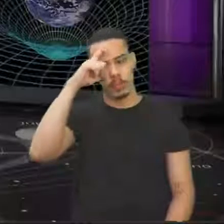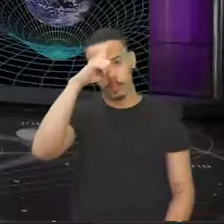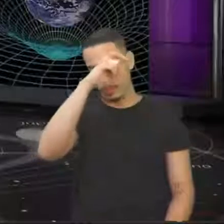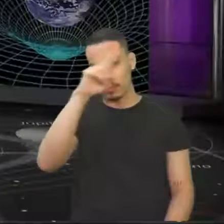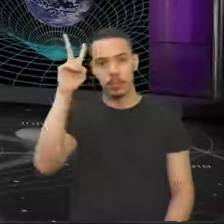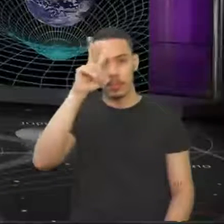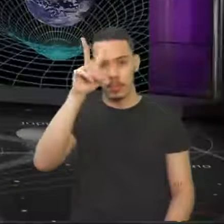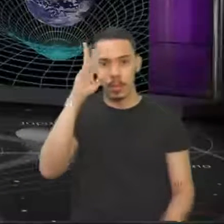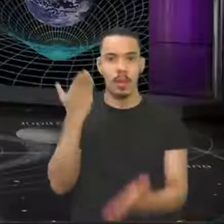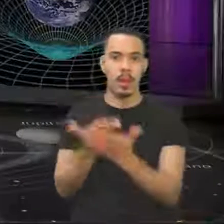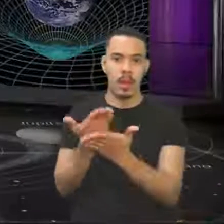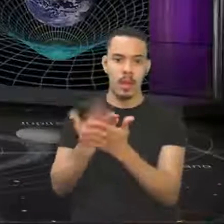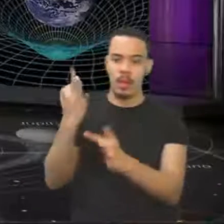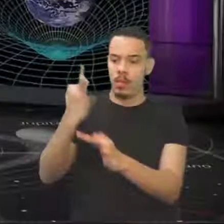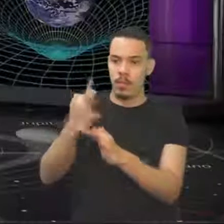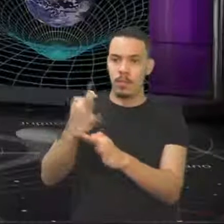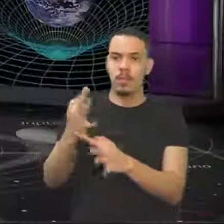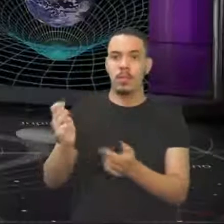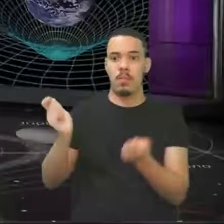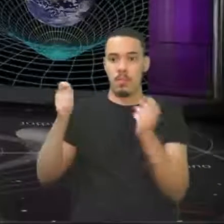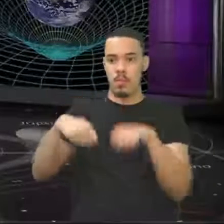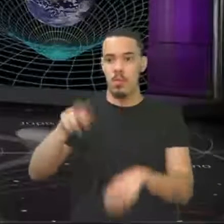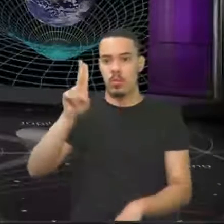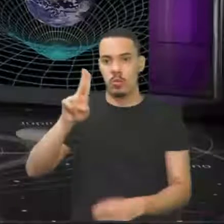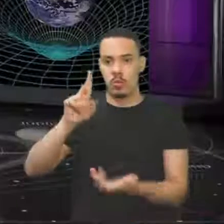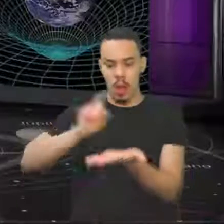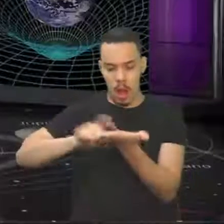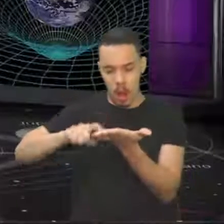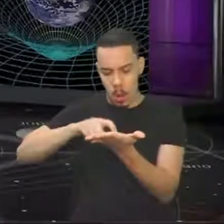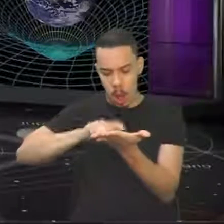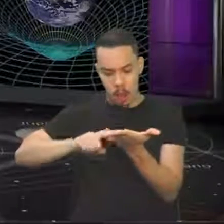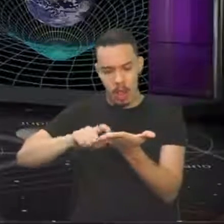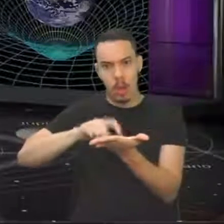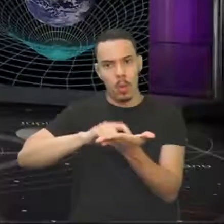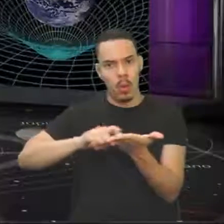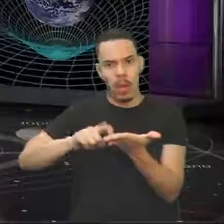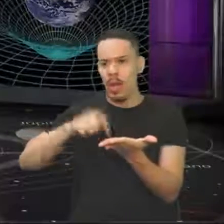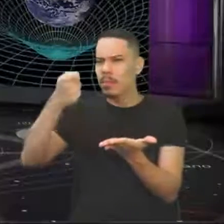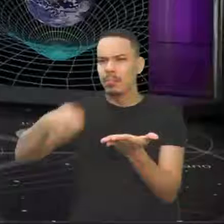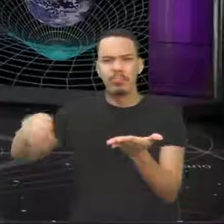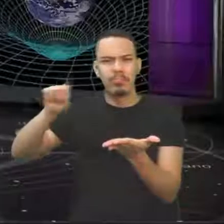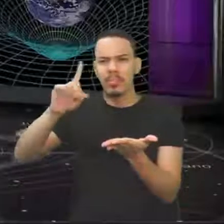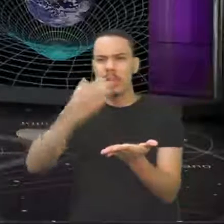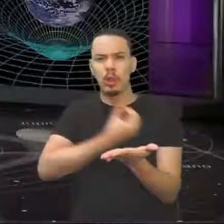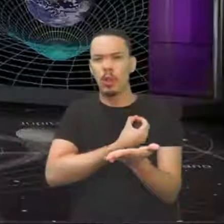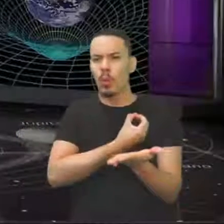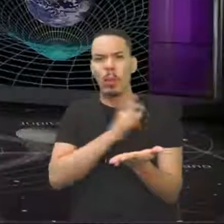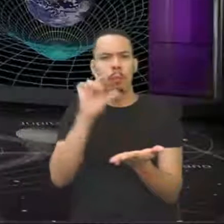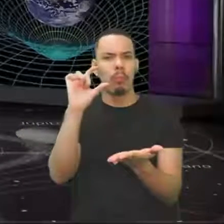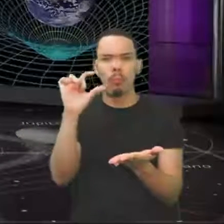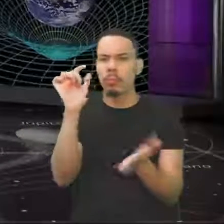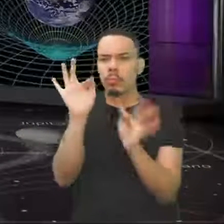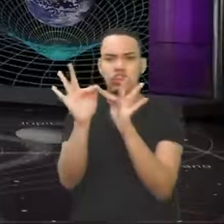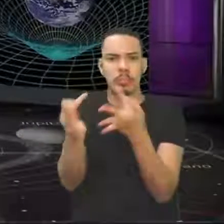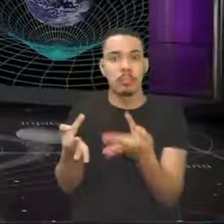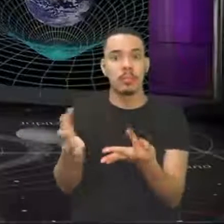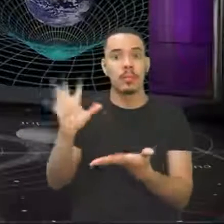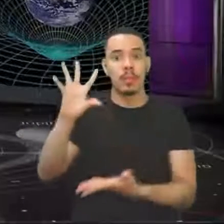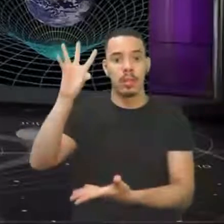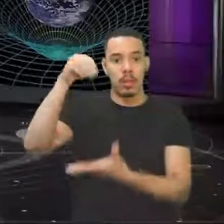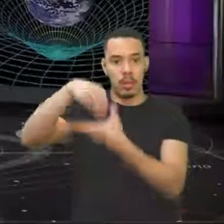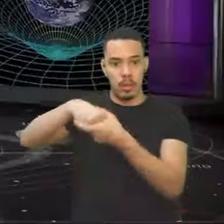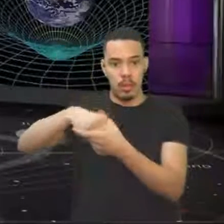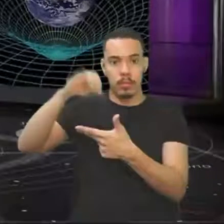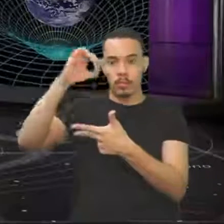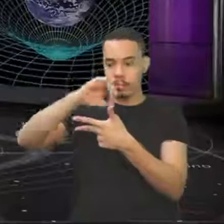nossas aulas de física, vocês podem usar a calculadora para fazer esses cálculos aí. Mas nem precisa, são números pequenos. Lembrando que no Enem também,